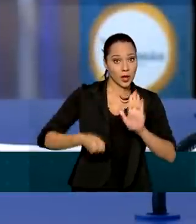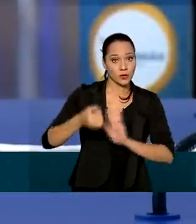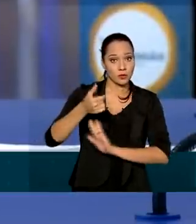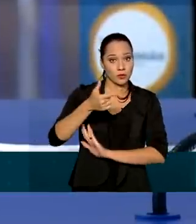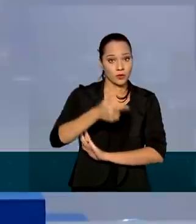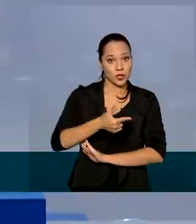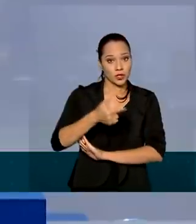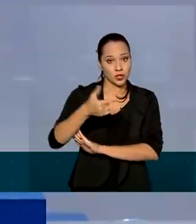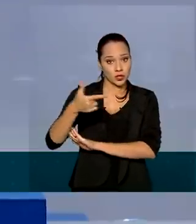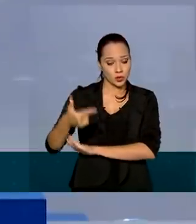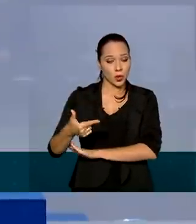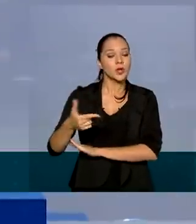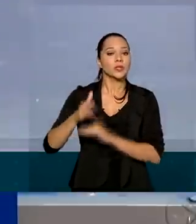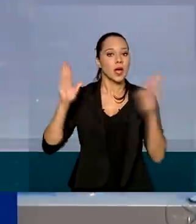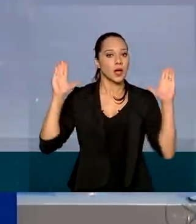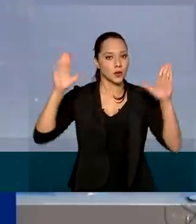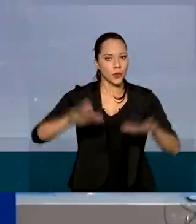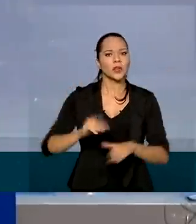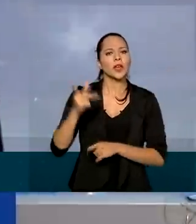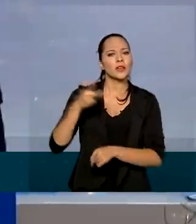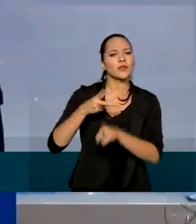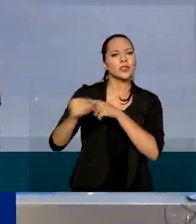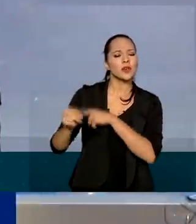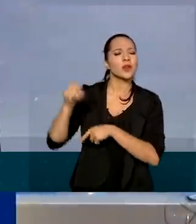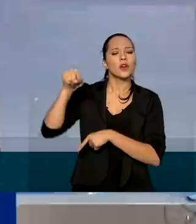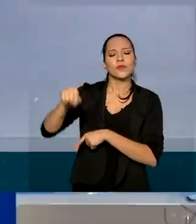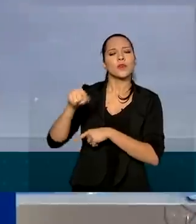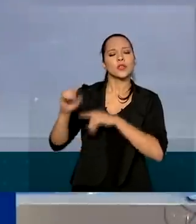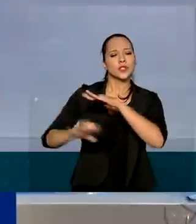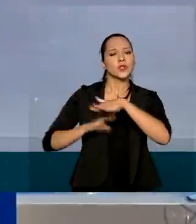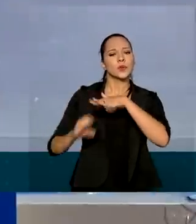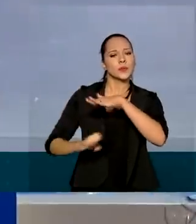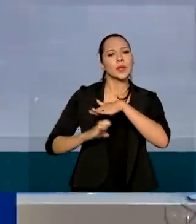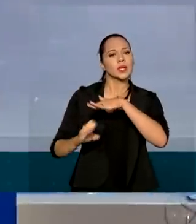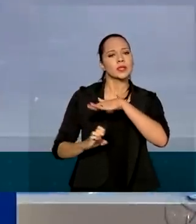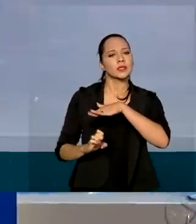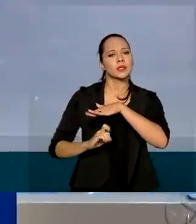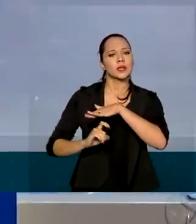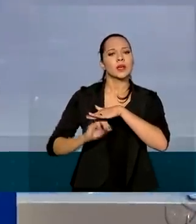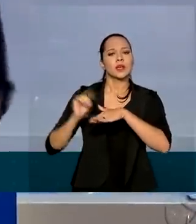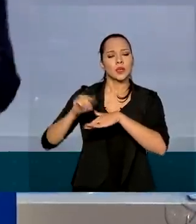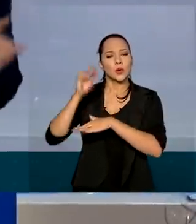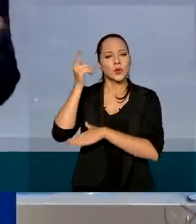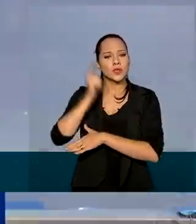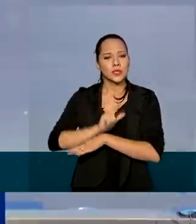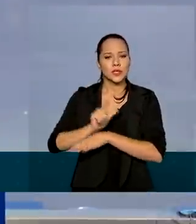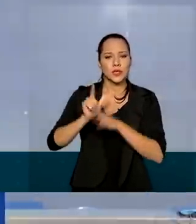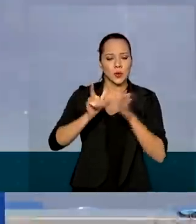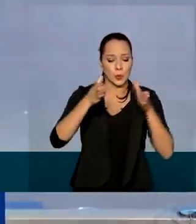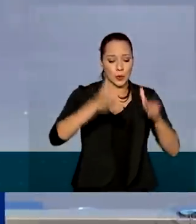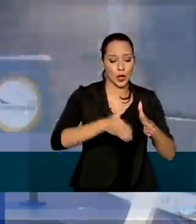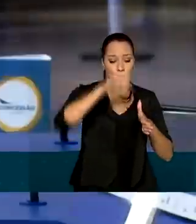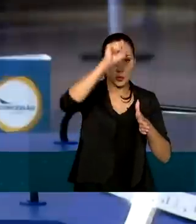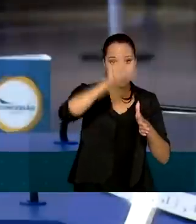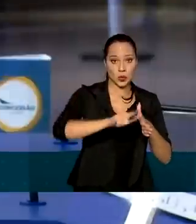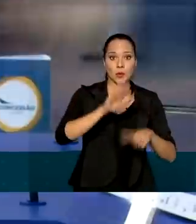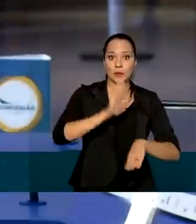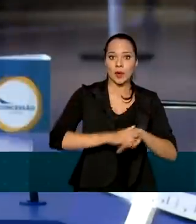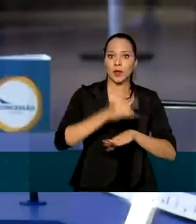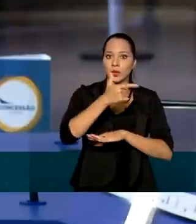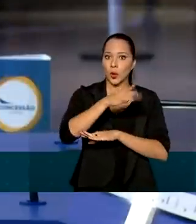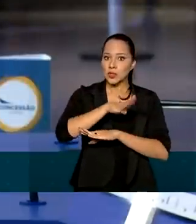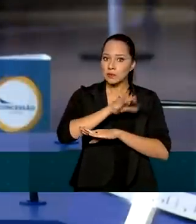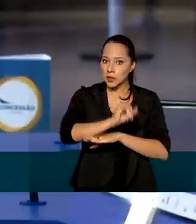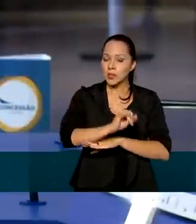12 estados. A grande vencedora foi a Companhia de Participações e Concessões, que arrematou o Bloco Sul por mais de R$ 2